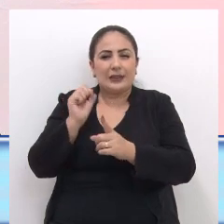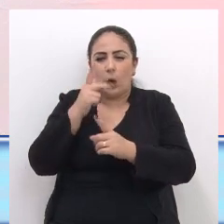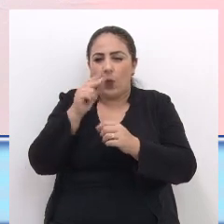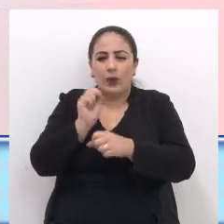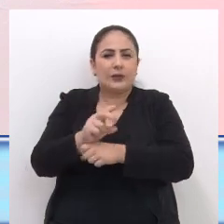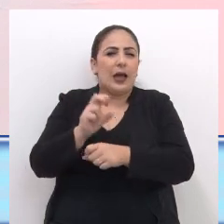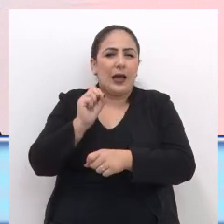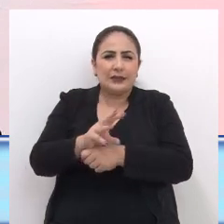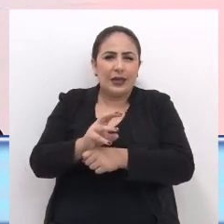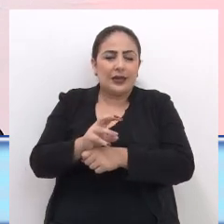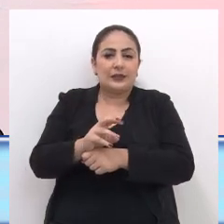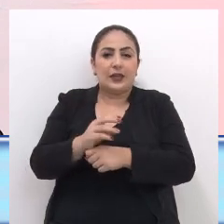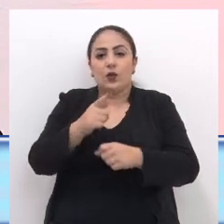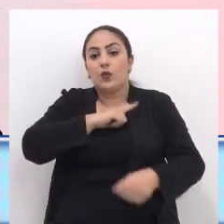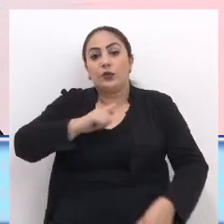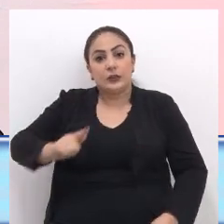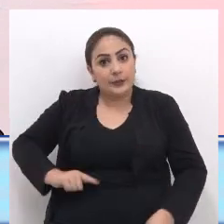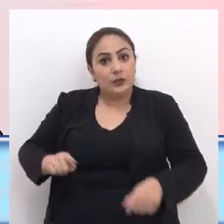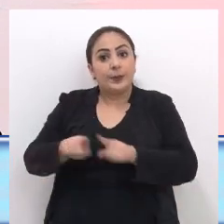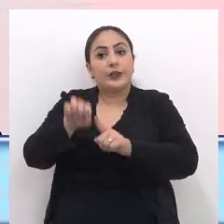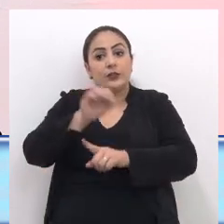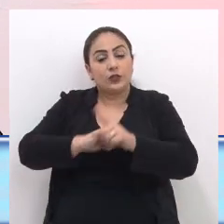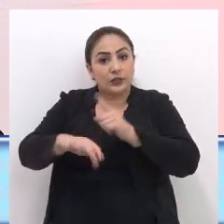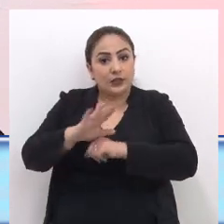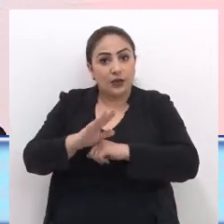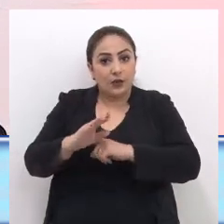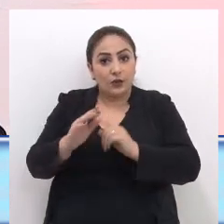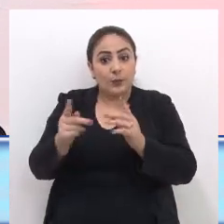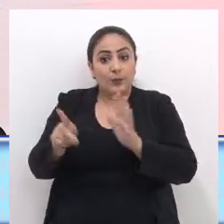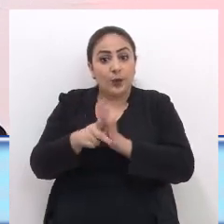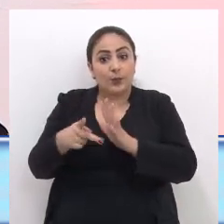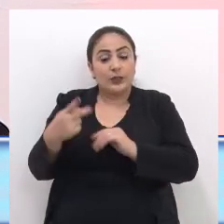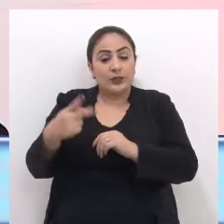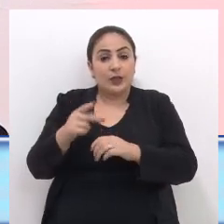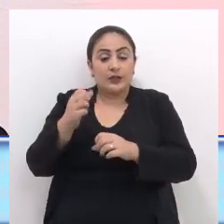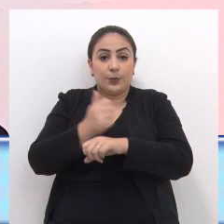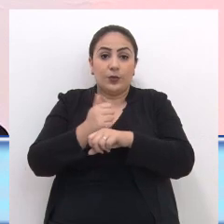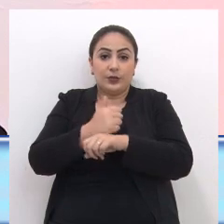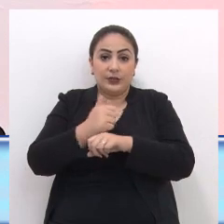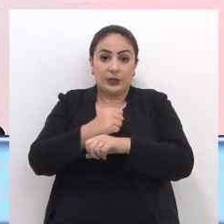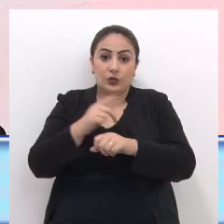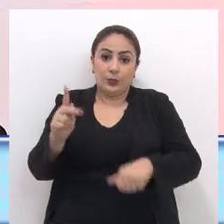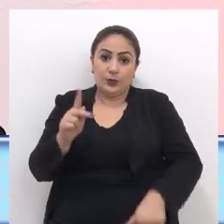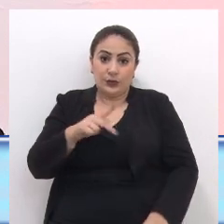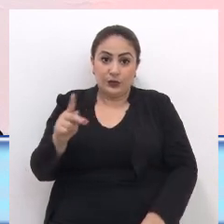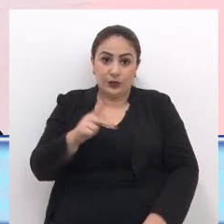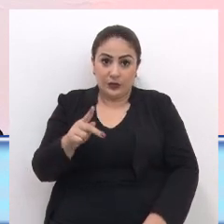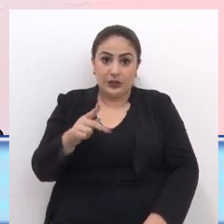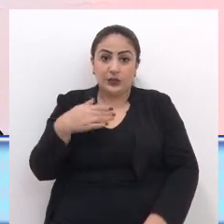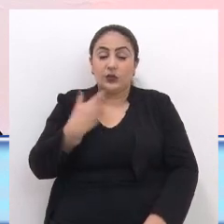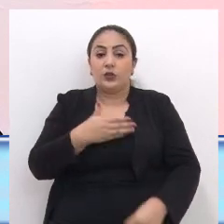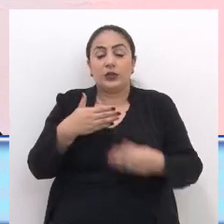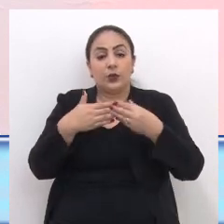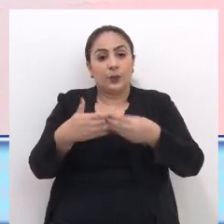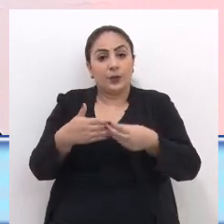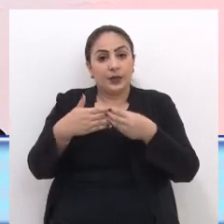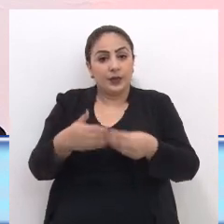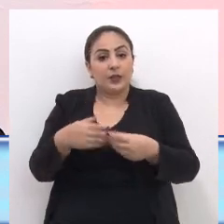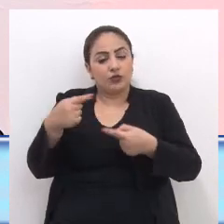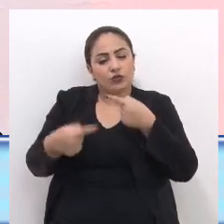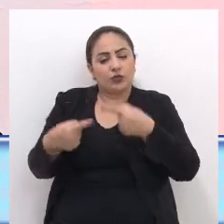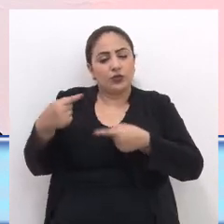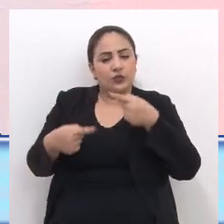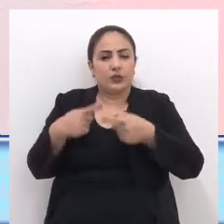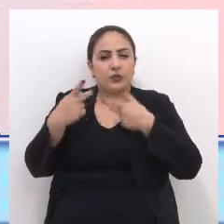ataques Seja governamental Ou até mesmo social Frente a essa profissão Do professor A gente vem acompanhando